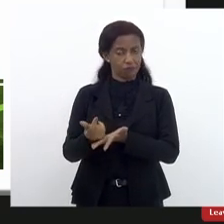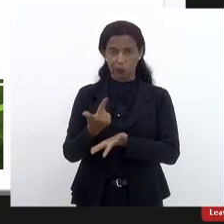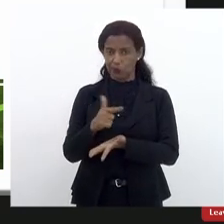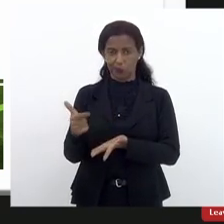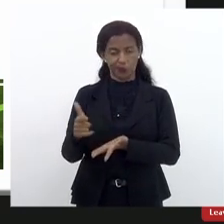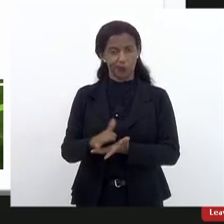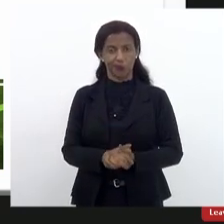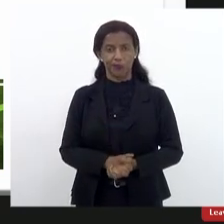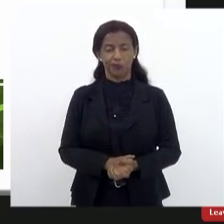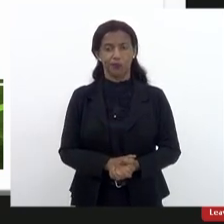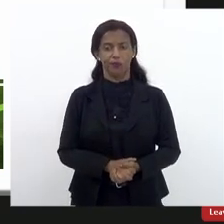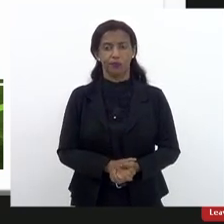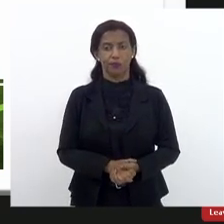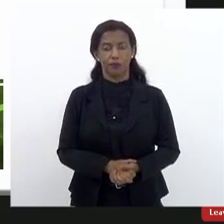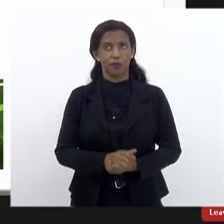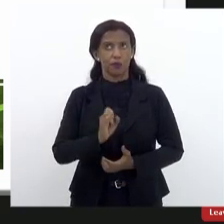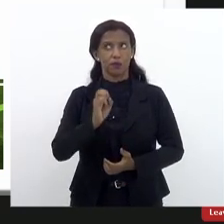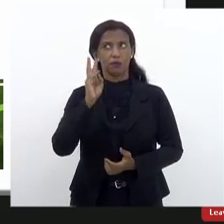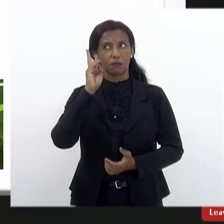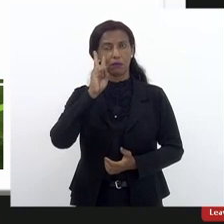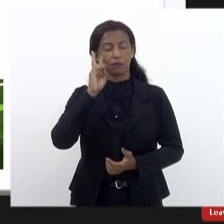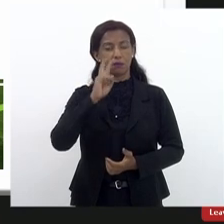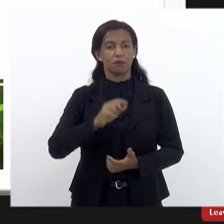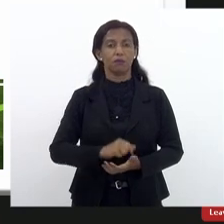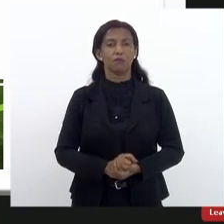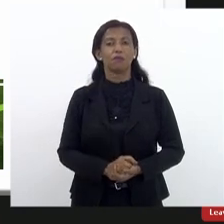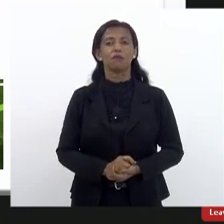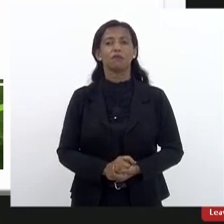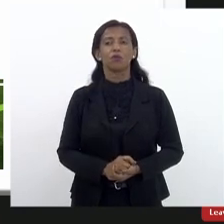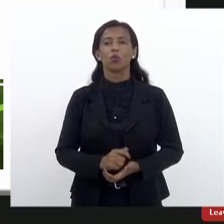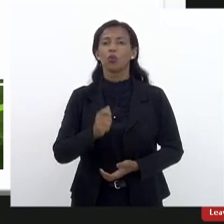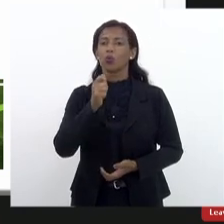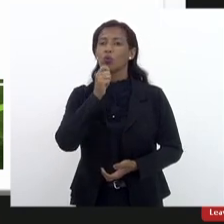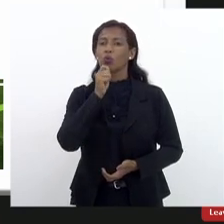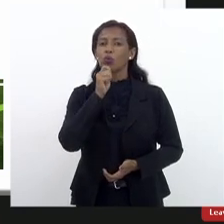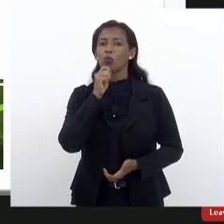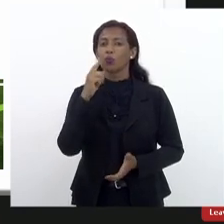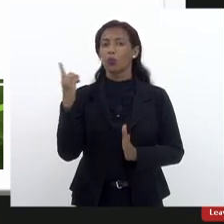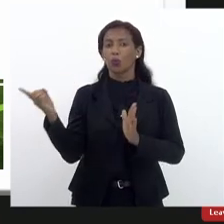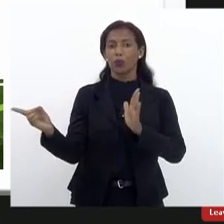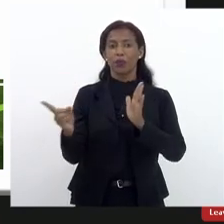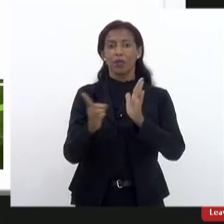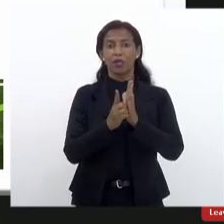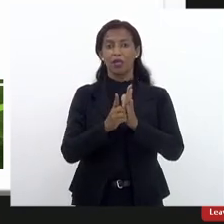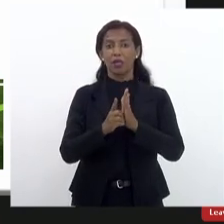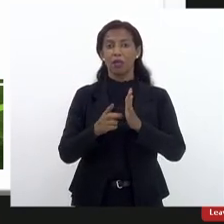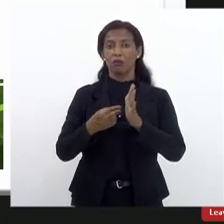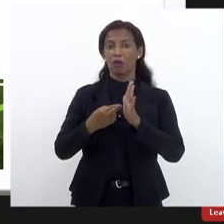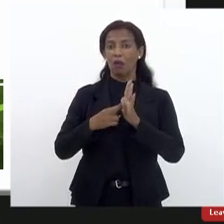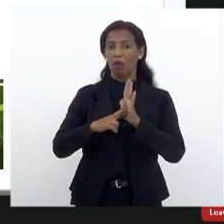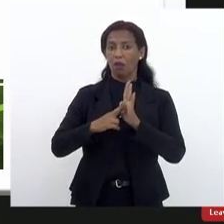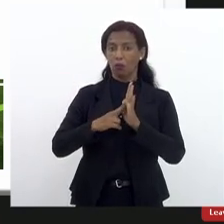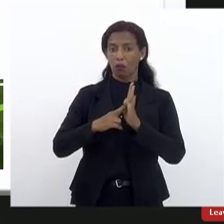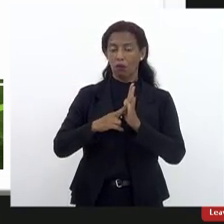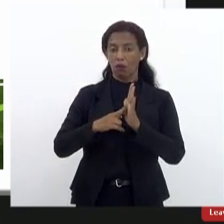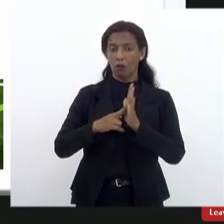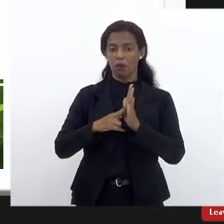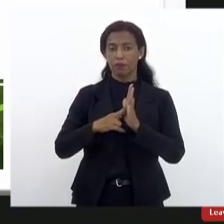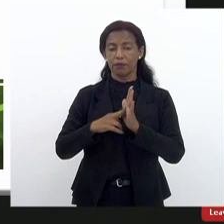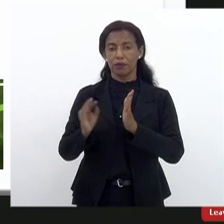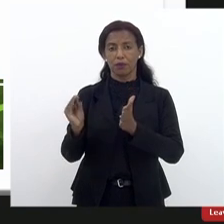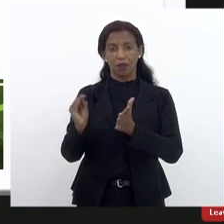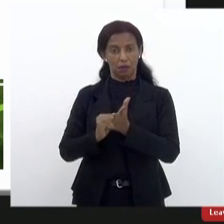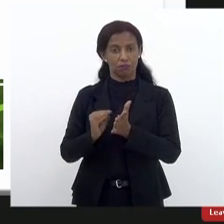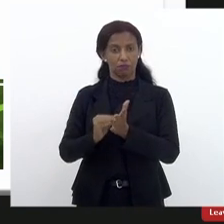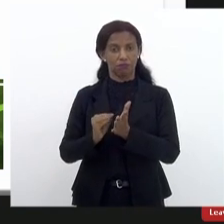e aqui foi-me recordado que não existe um decreto estadual que regulamenta, pelo menos a inexistência,